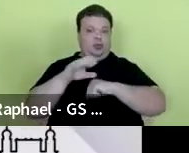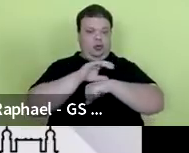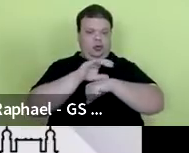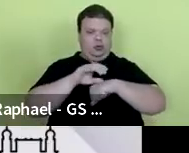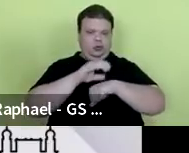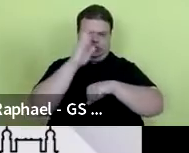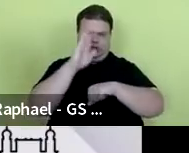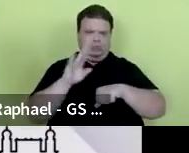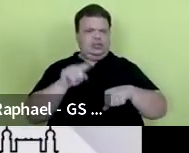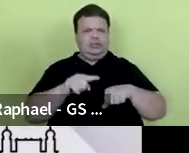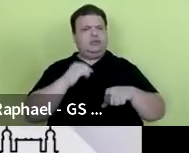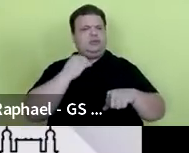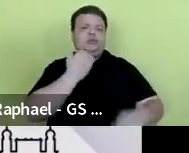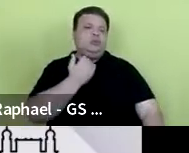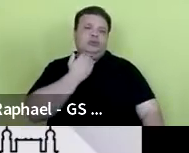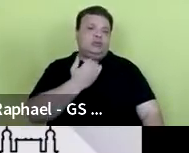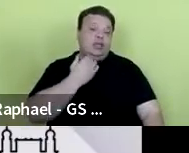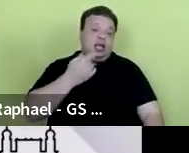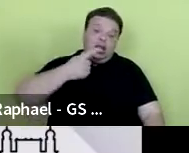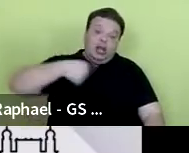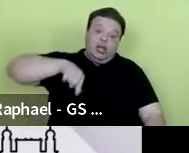não é suficiente, a gente tem que